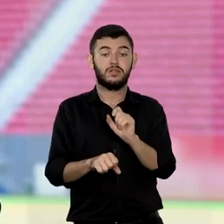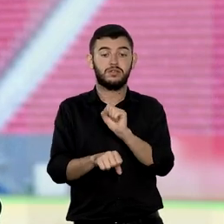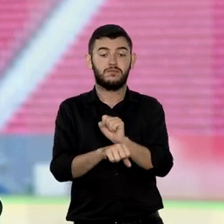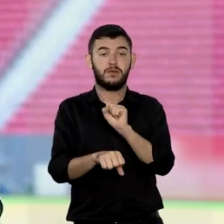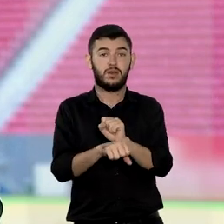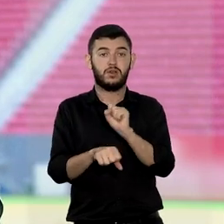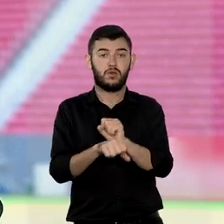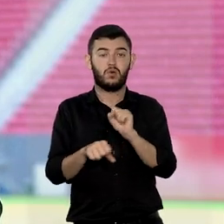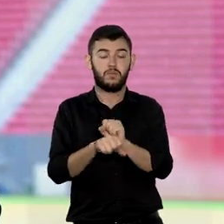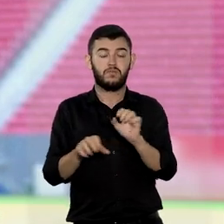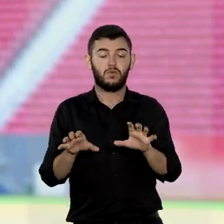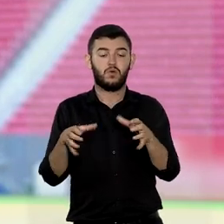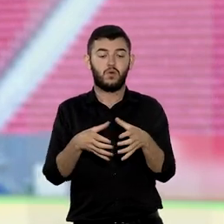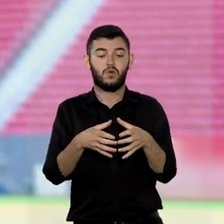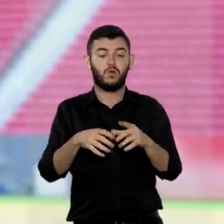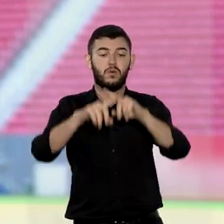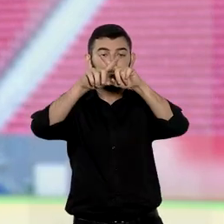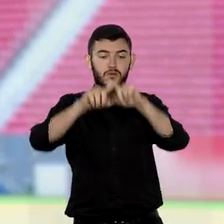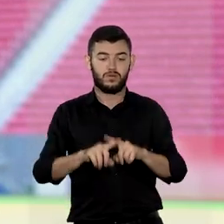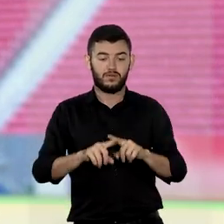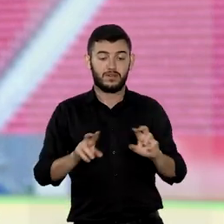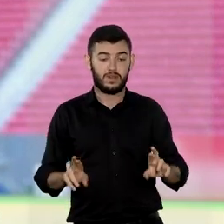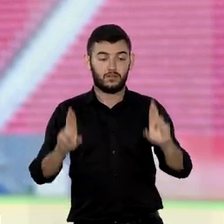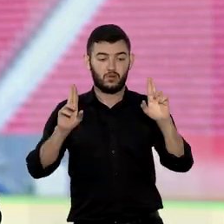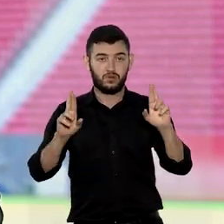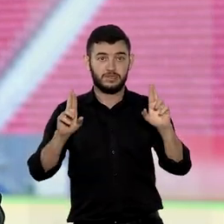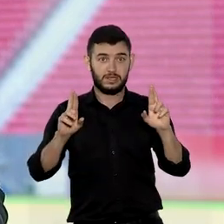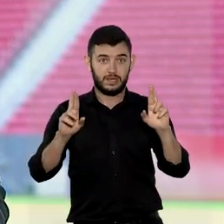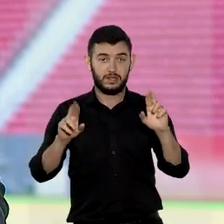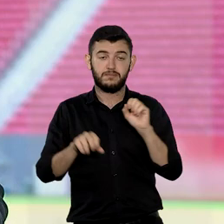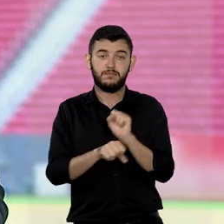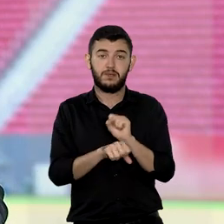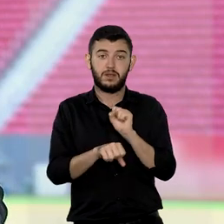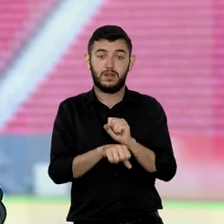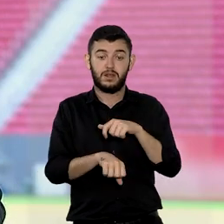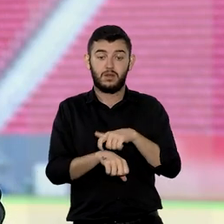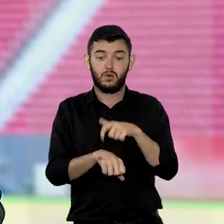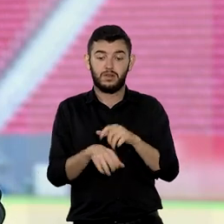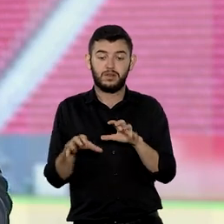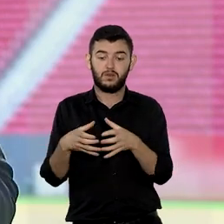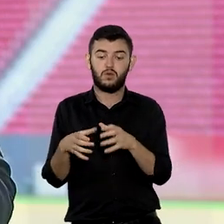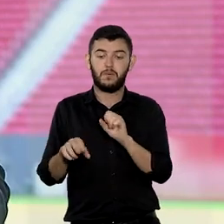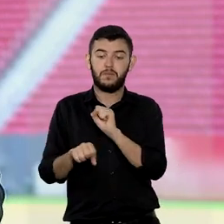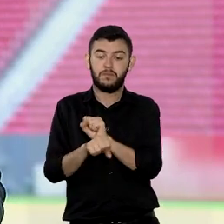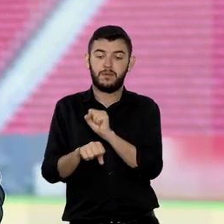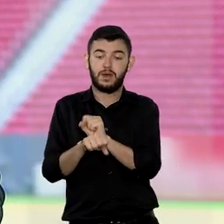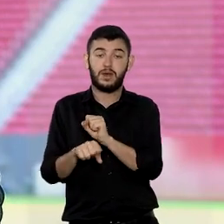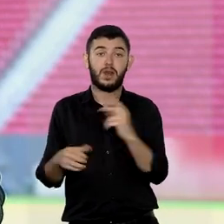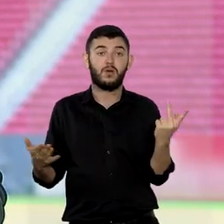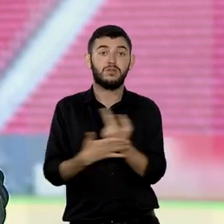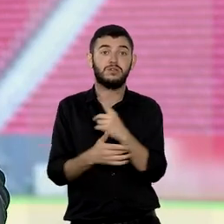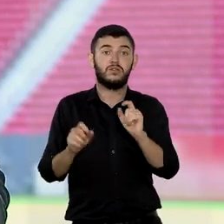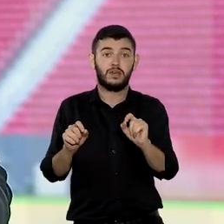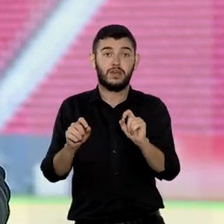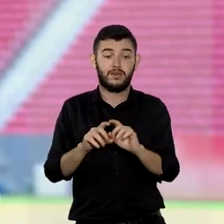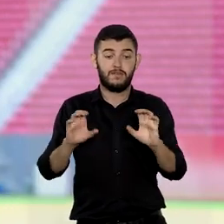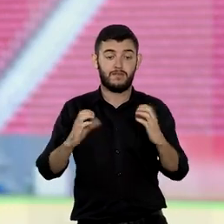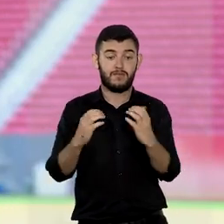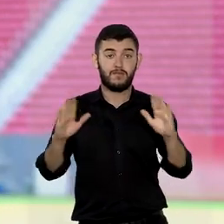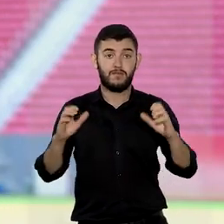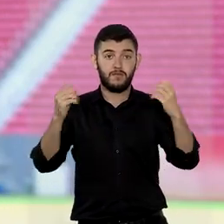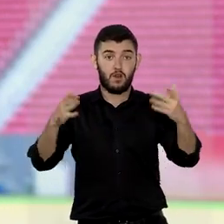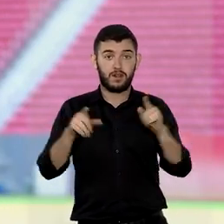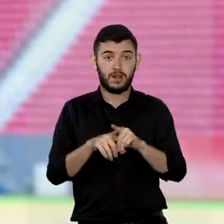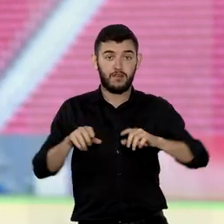da torcida adversária. Enquanto estavam confinados, uma bomba caseira foi lançada de fora da arena, provocando